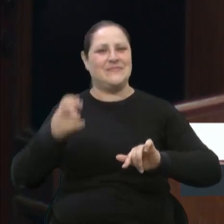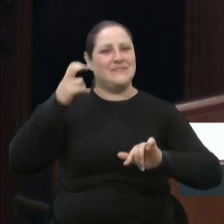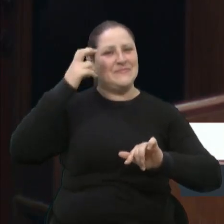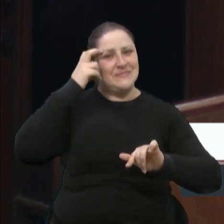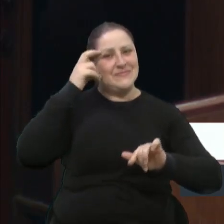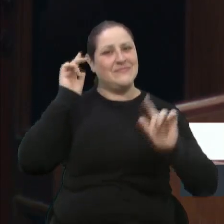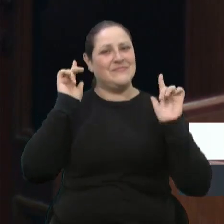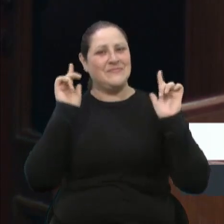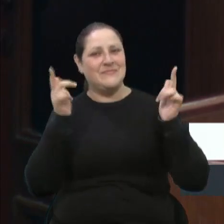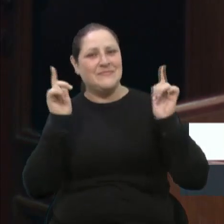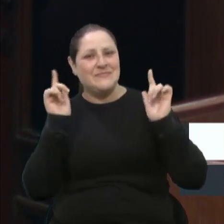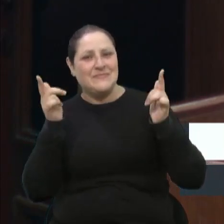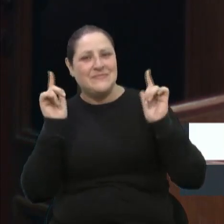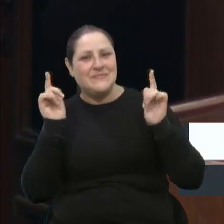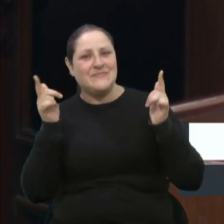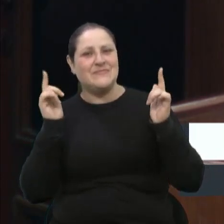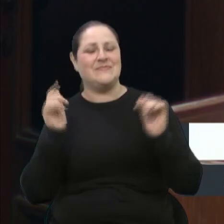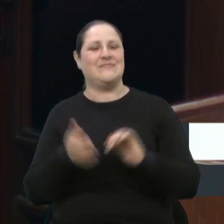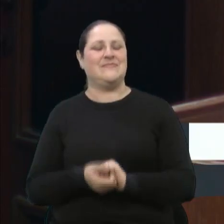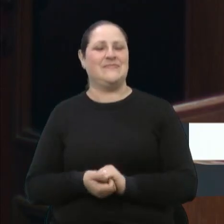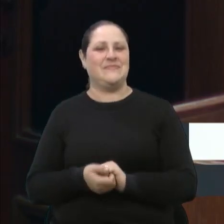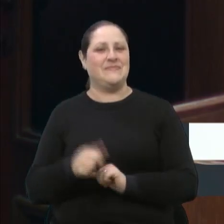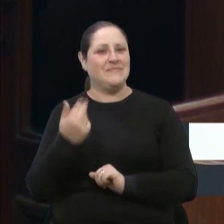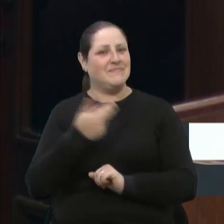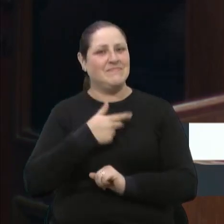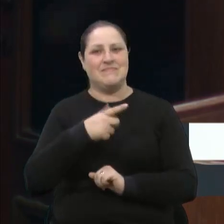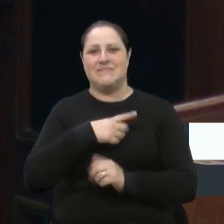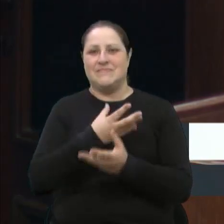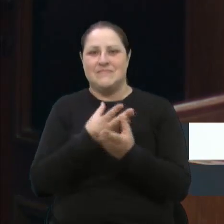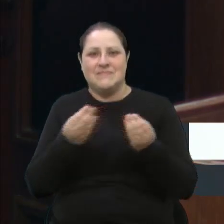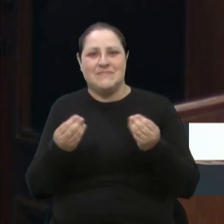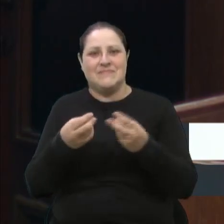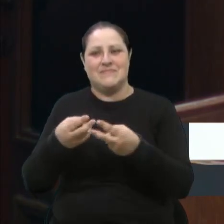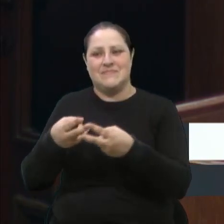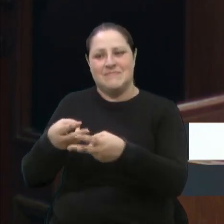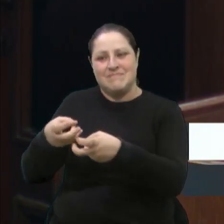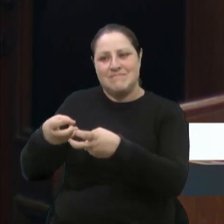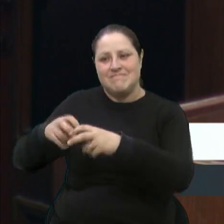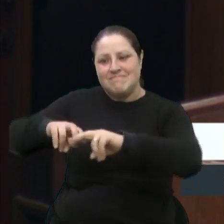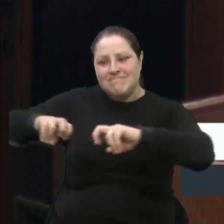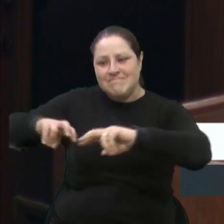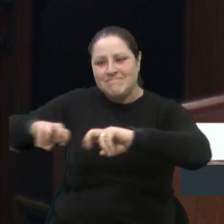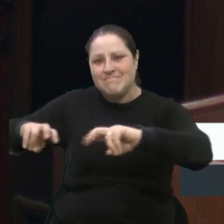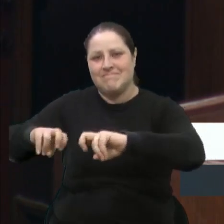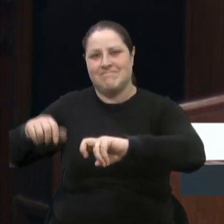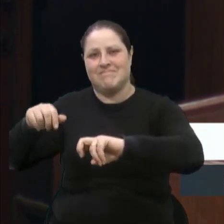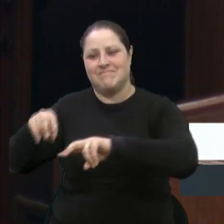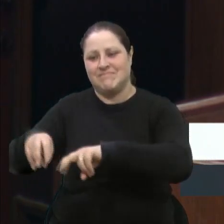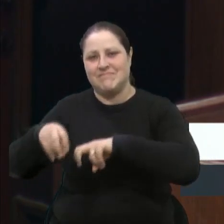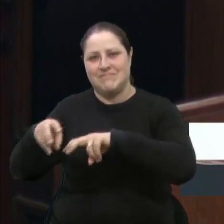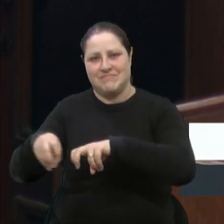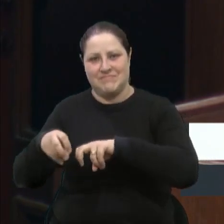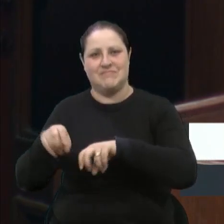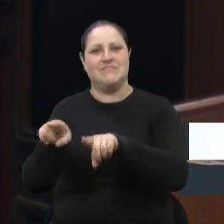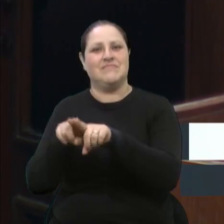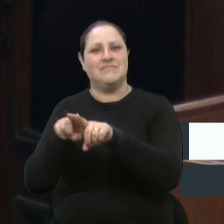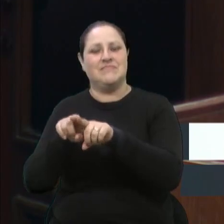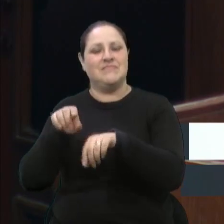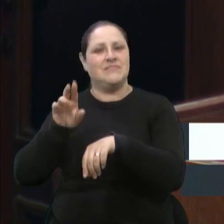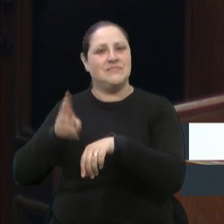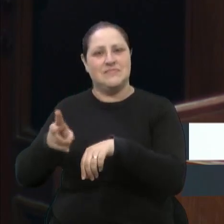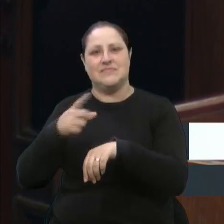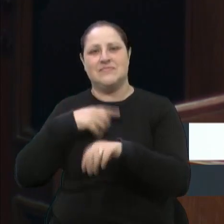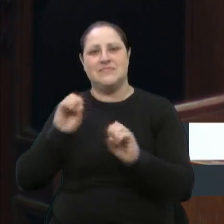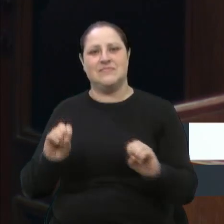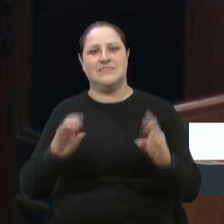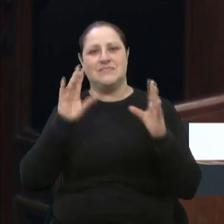de lazer, então nós temos muito para explorar no nosso interior e cada vez que nós temos uma festa nacional da uva é a